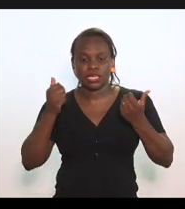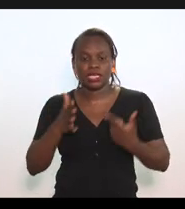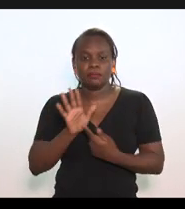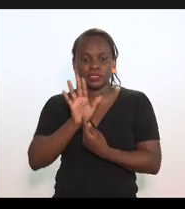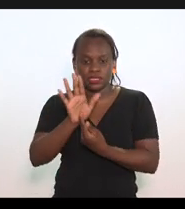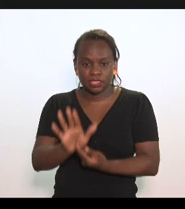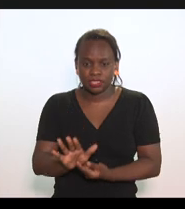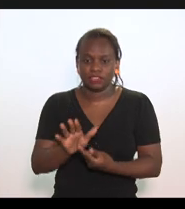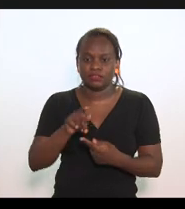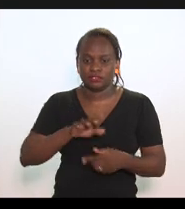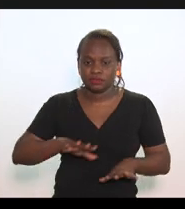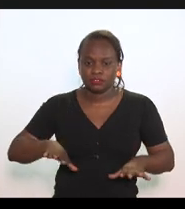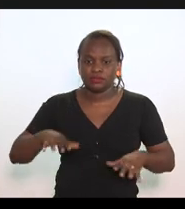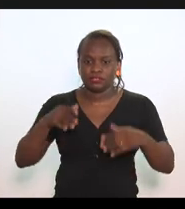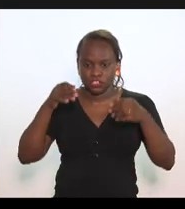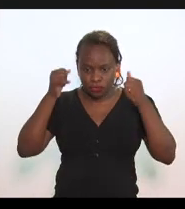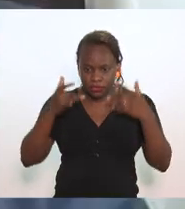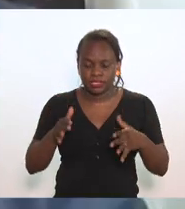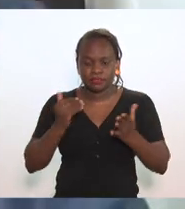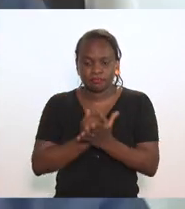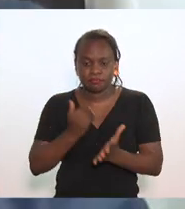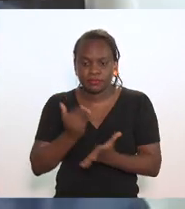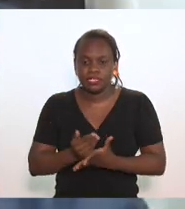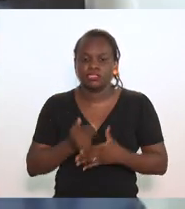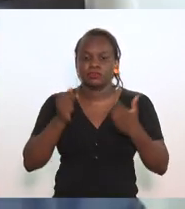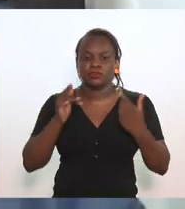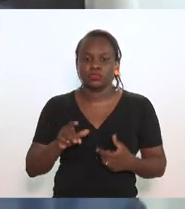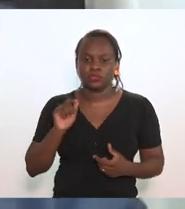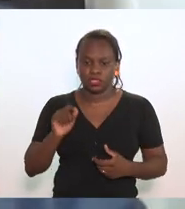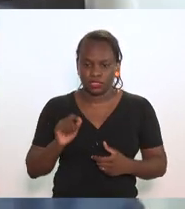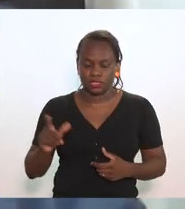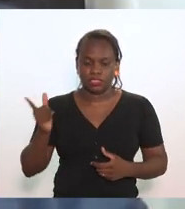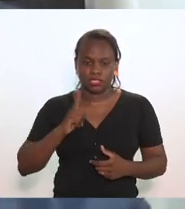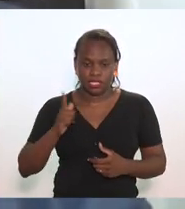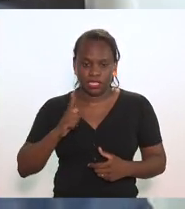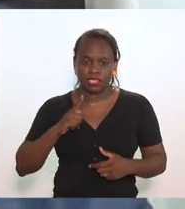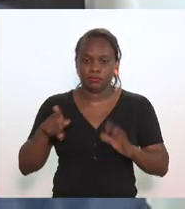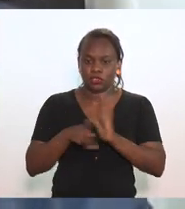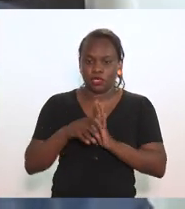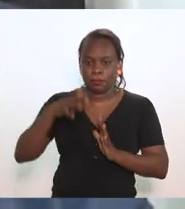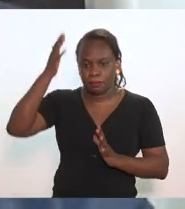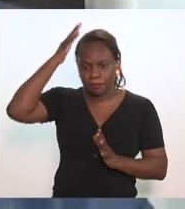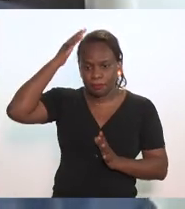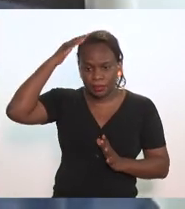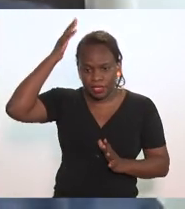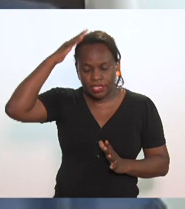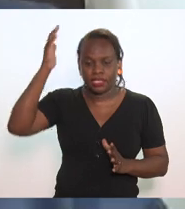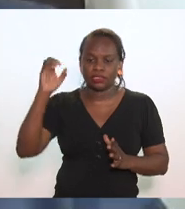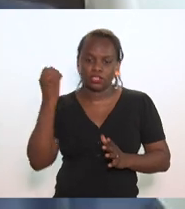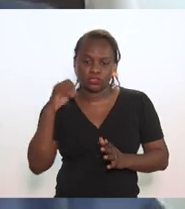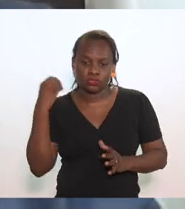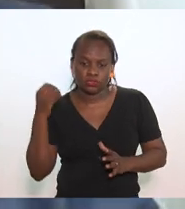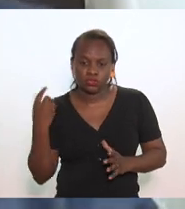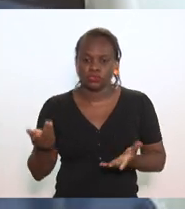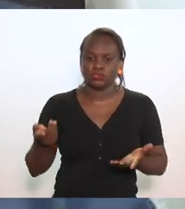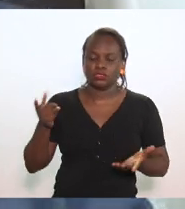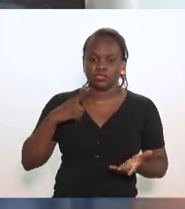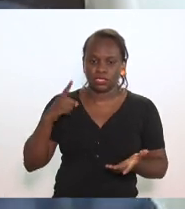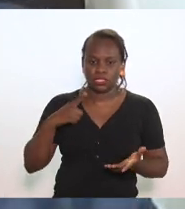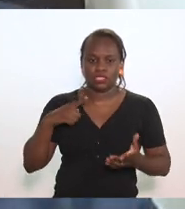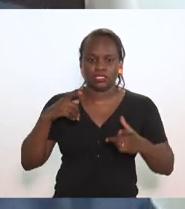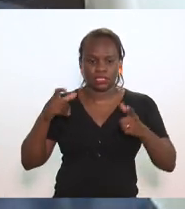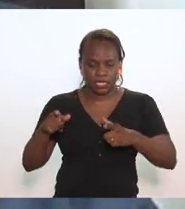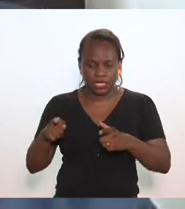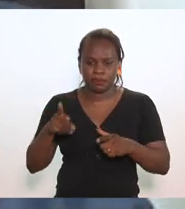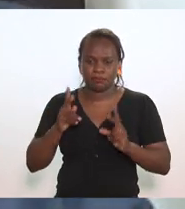apresentar de maneira bastante enfática quando nós mencionamos que nós temos moinhos no Paraná, Rio Grande do Sul, com capacidade instalada,